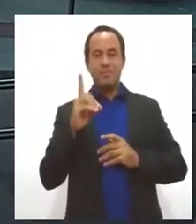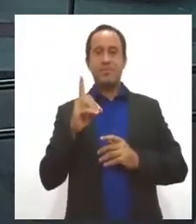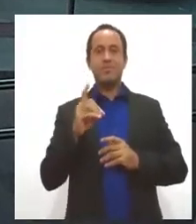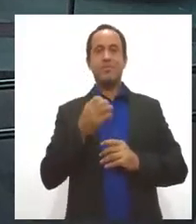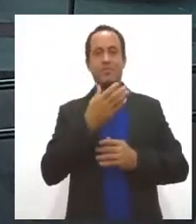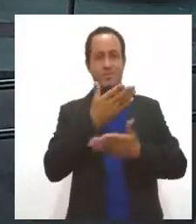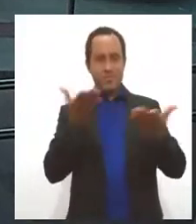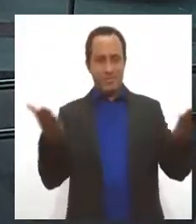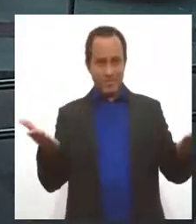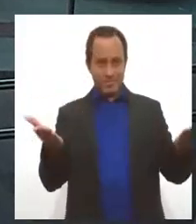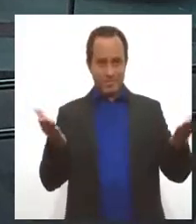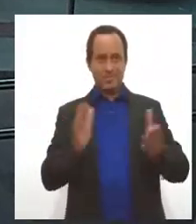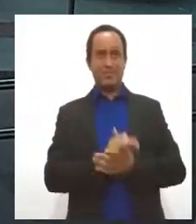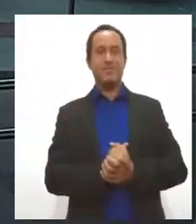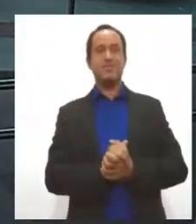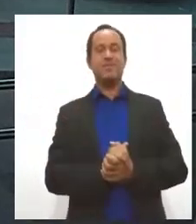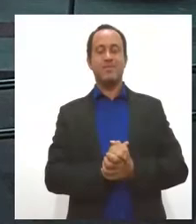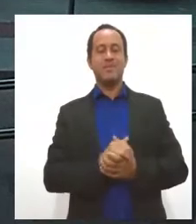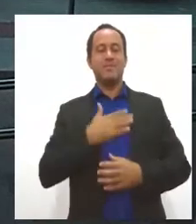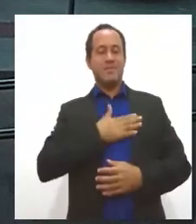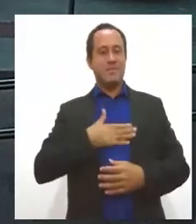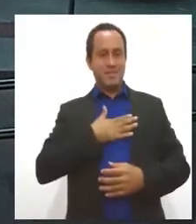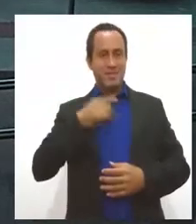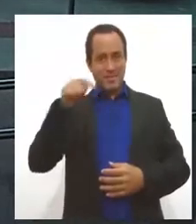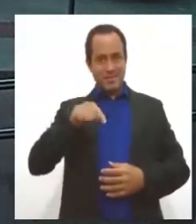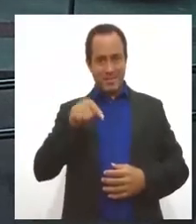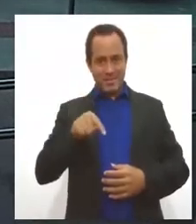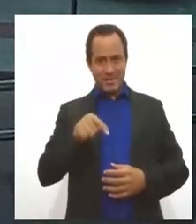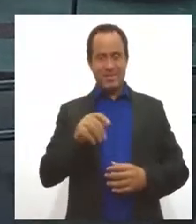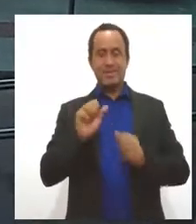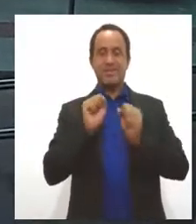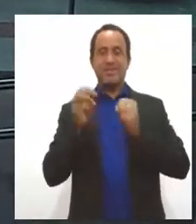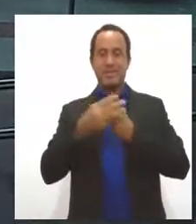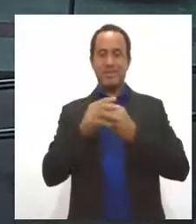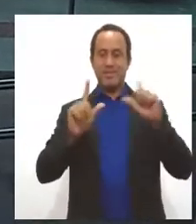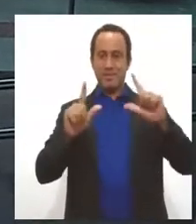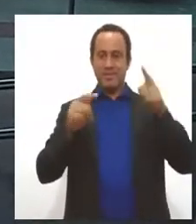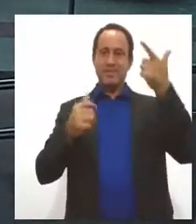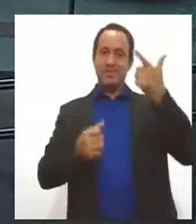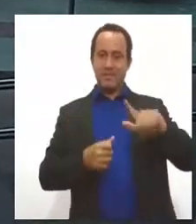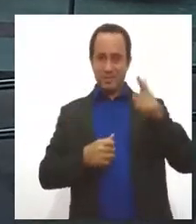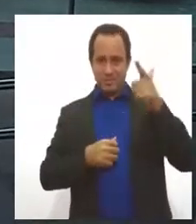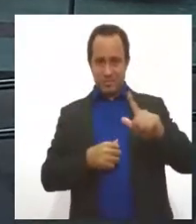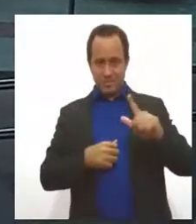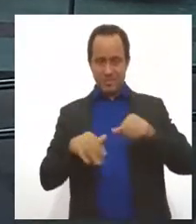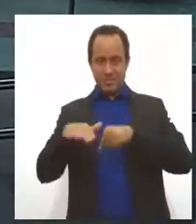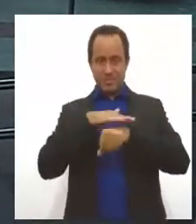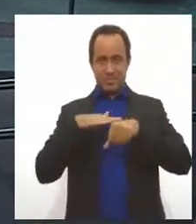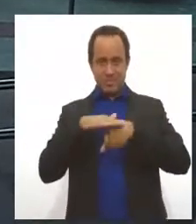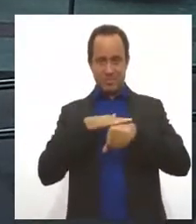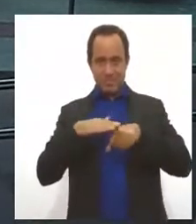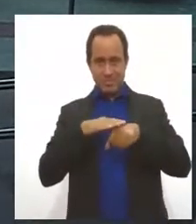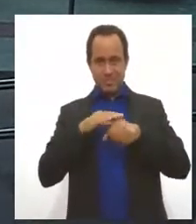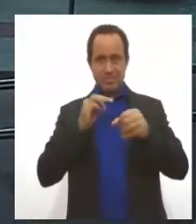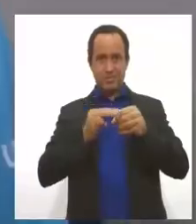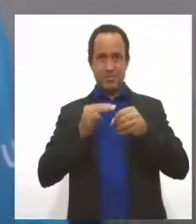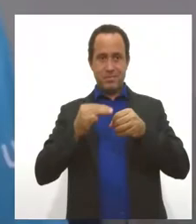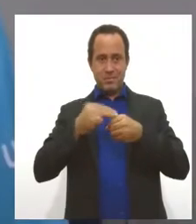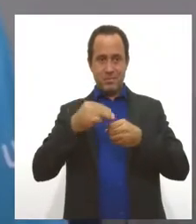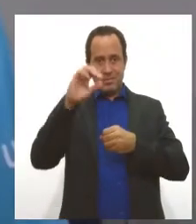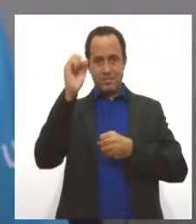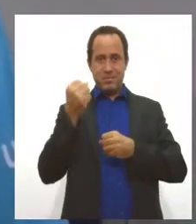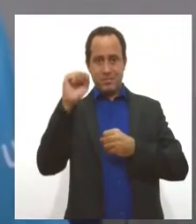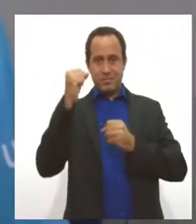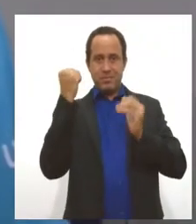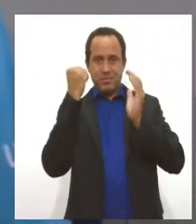Bom dia a todas e todas. É uma satisfação para Unicef estar aqui com a Lese mais uma vez para conversar sobre os municípios sergipanos certificados